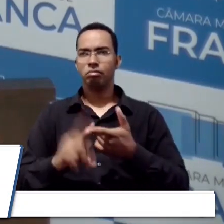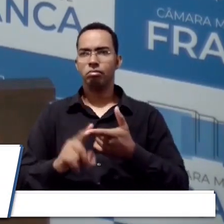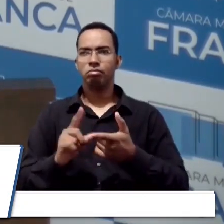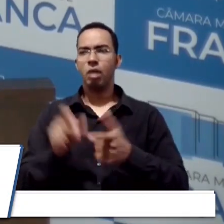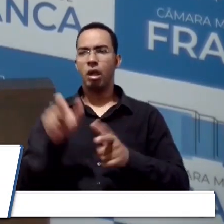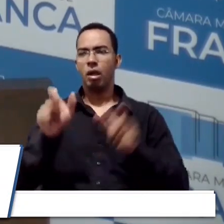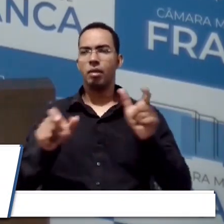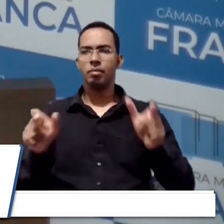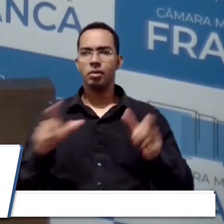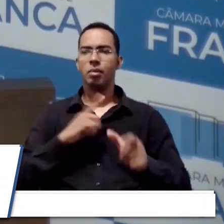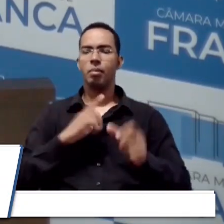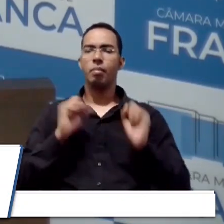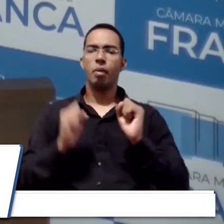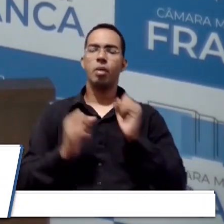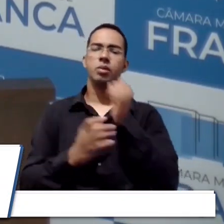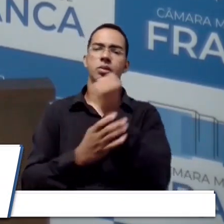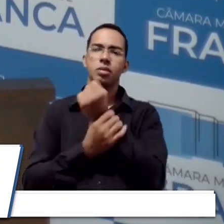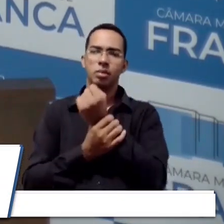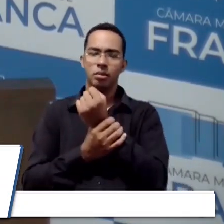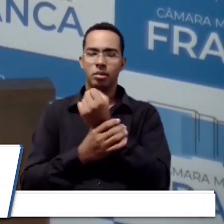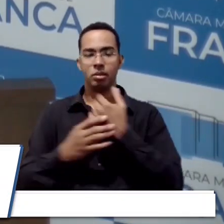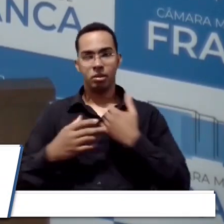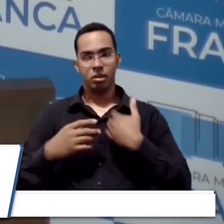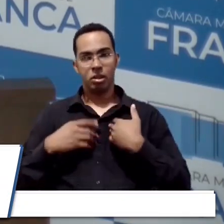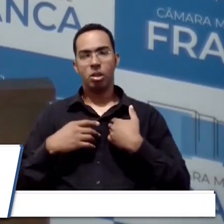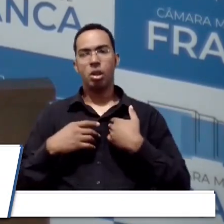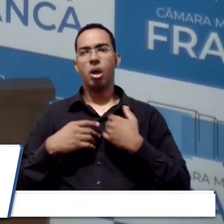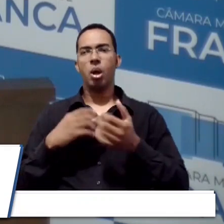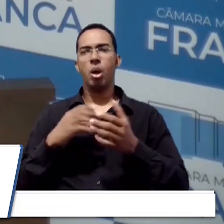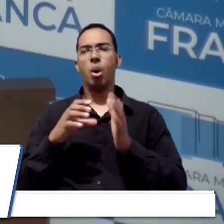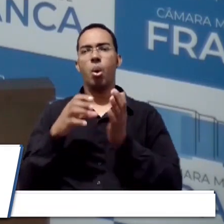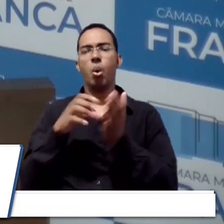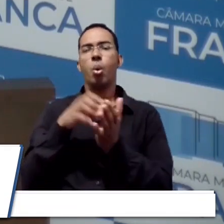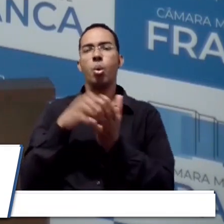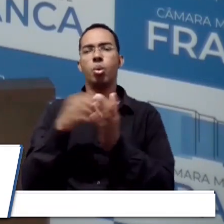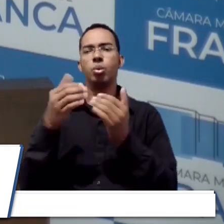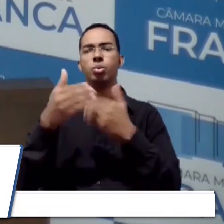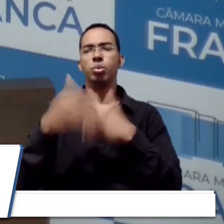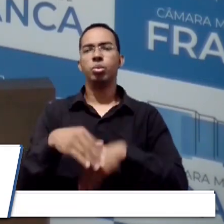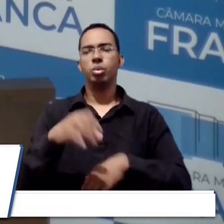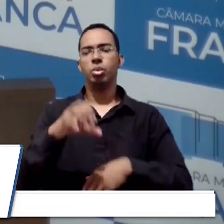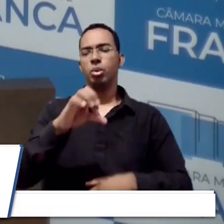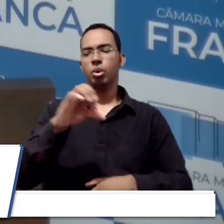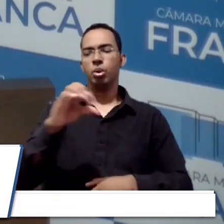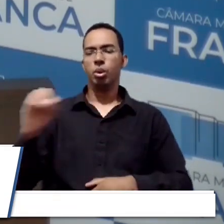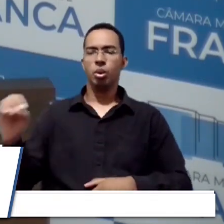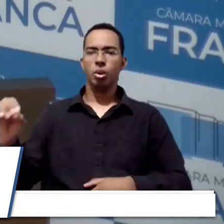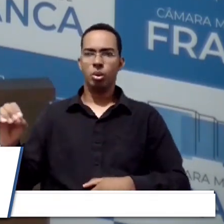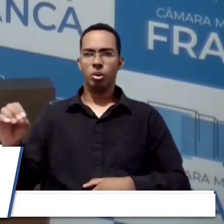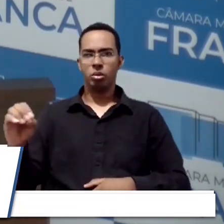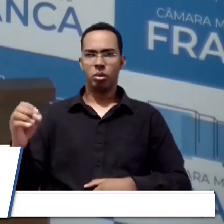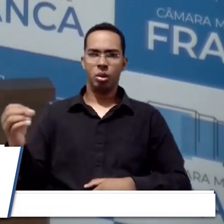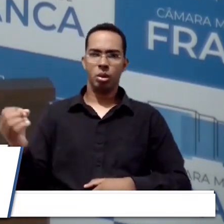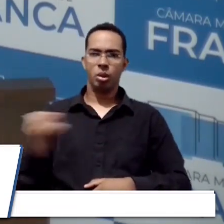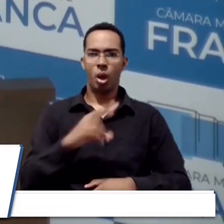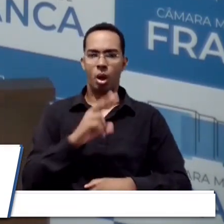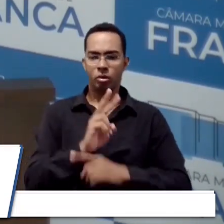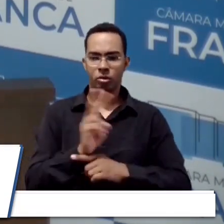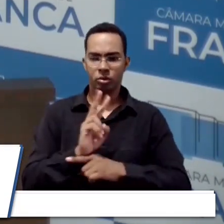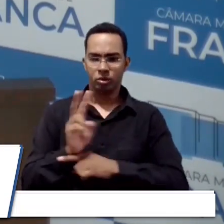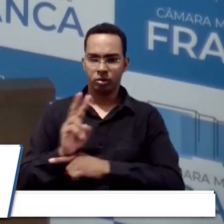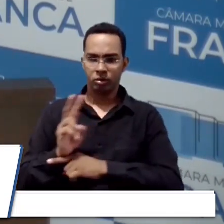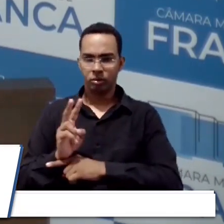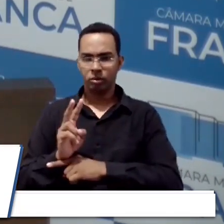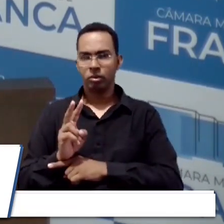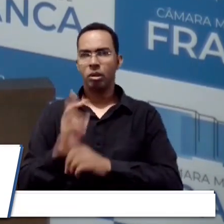trabalhadores sejam garantidos. Então, há um concurso aberto de 900 novos fiscais para